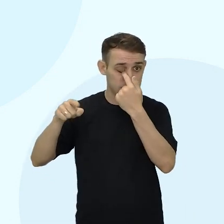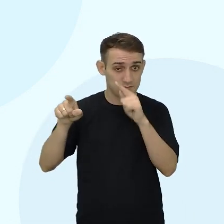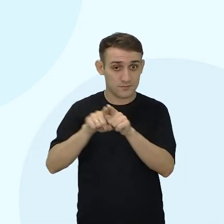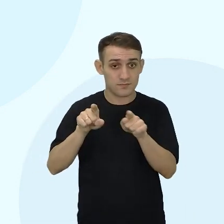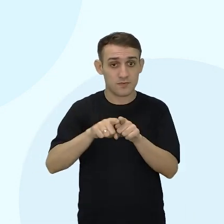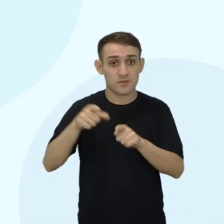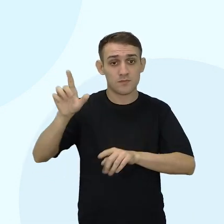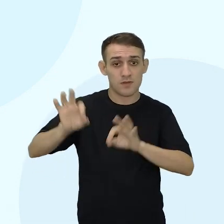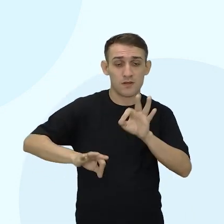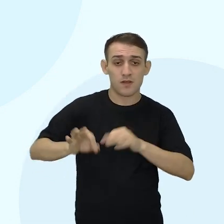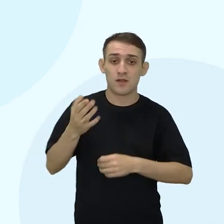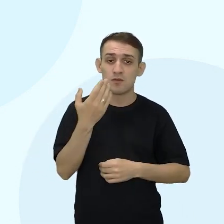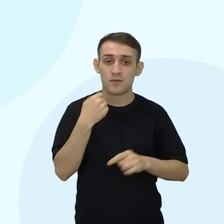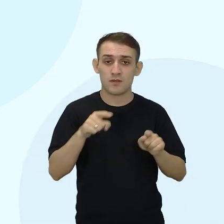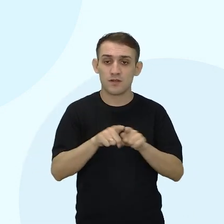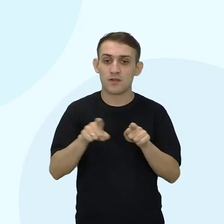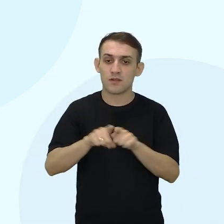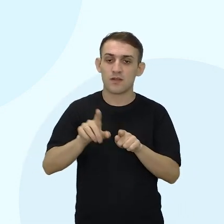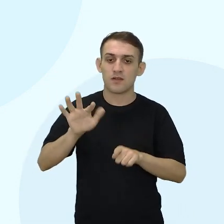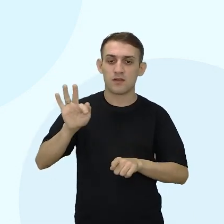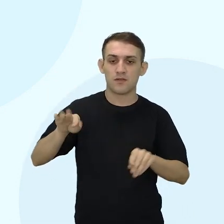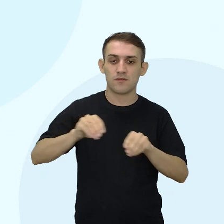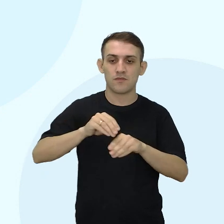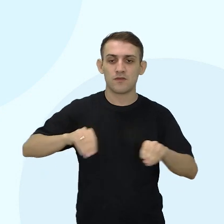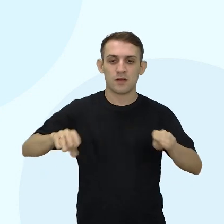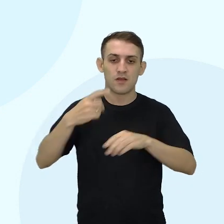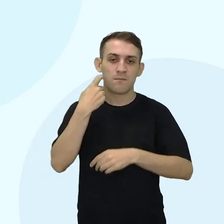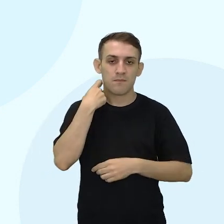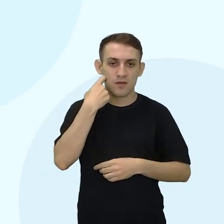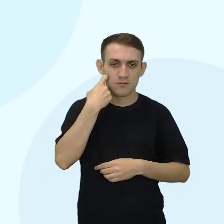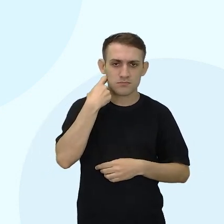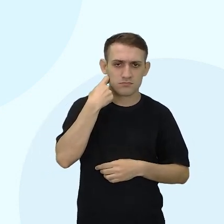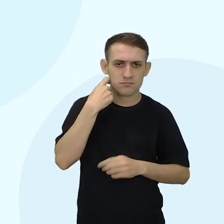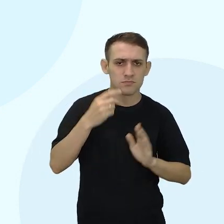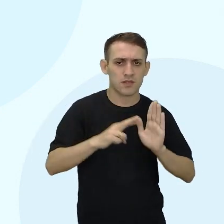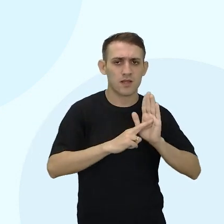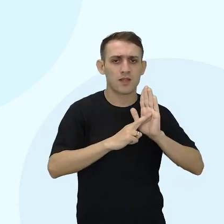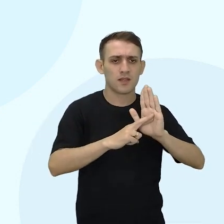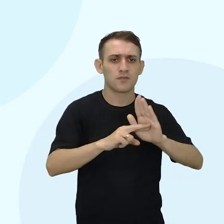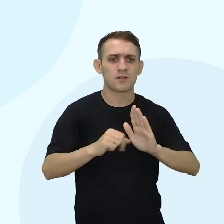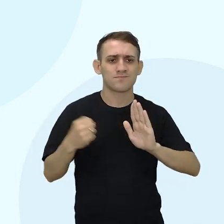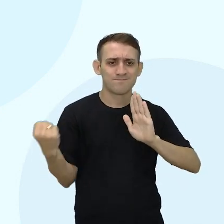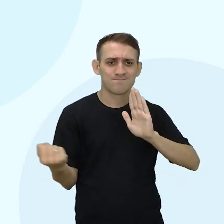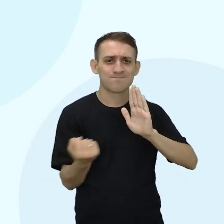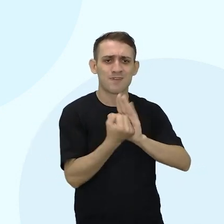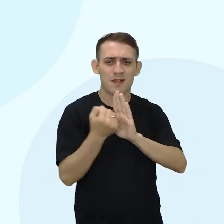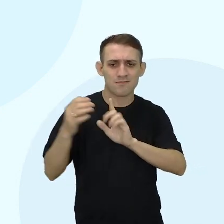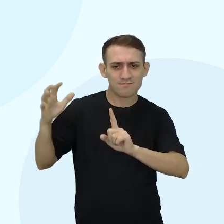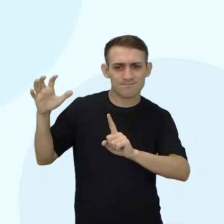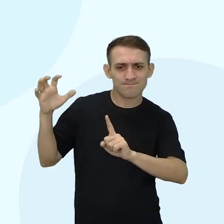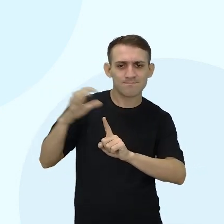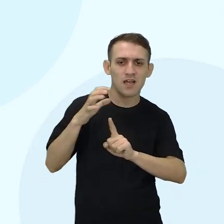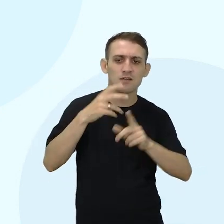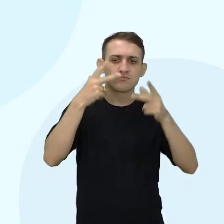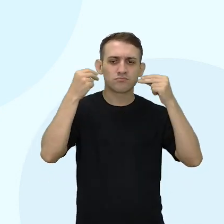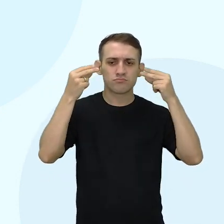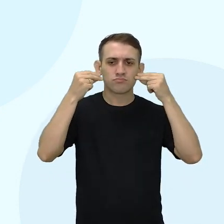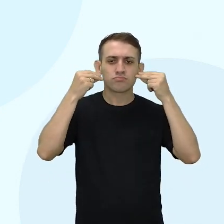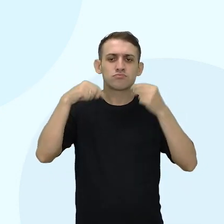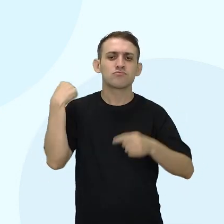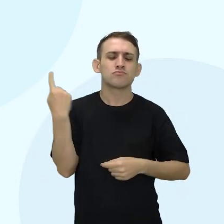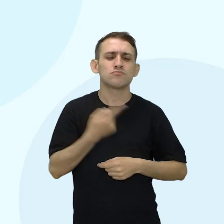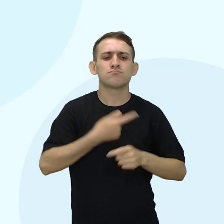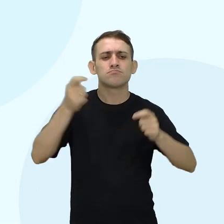assim como a preparação dos alimentos com farinha e peixe, representa marcante influência indígena. Então a gente consegue